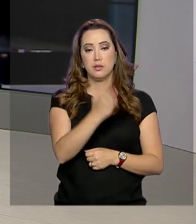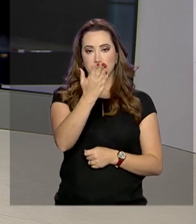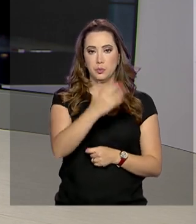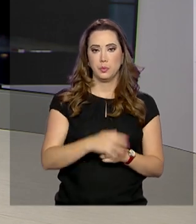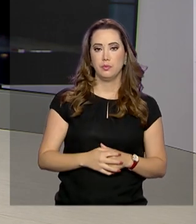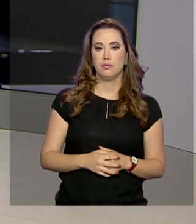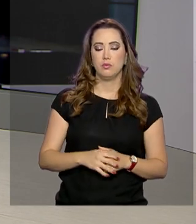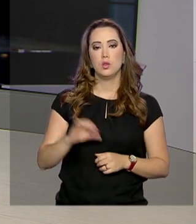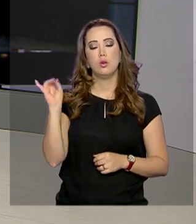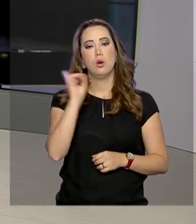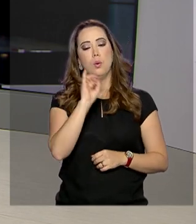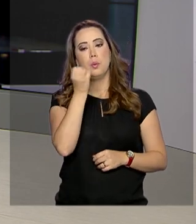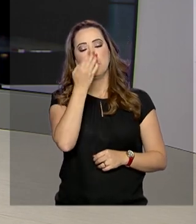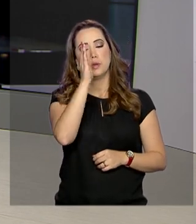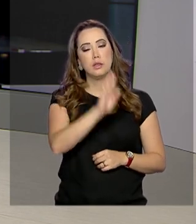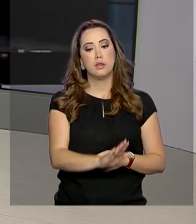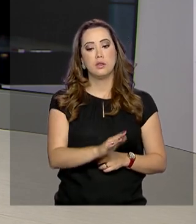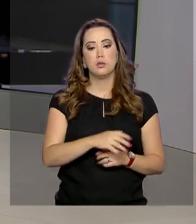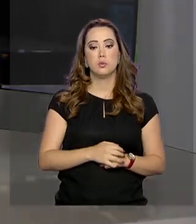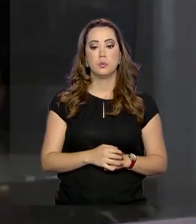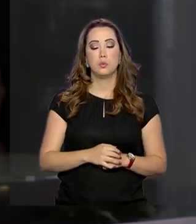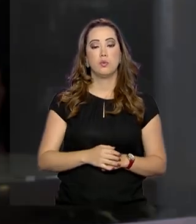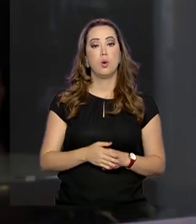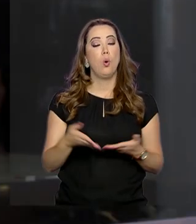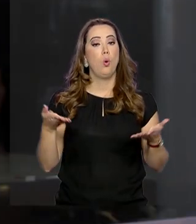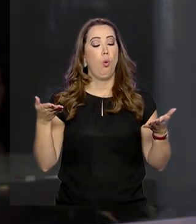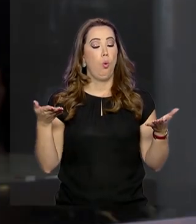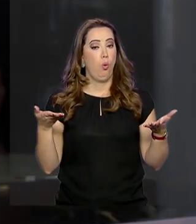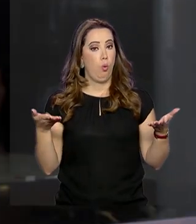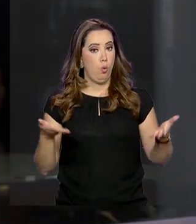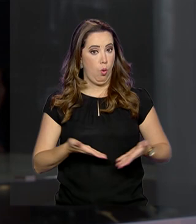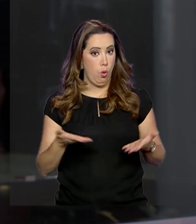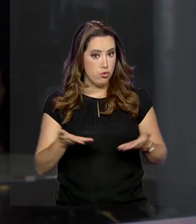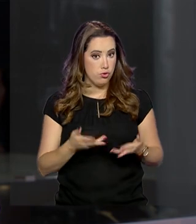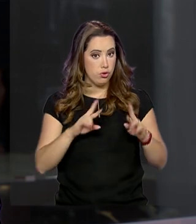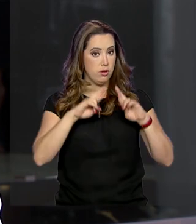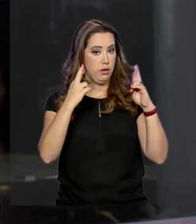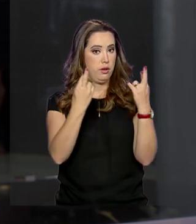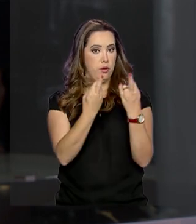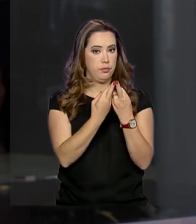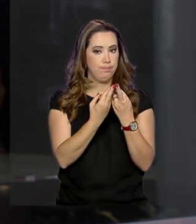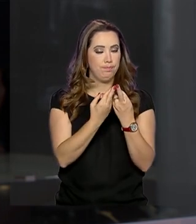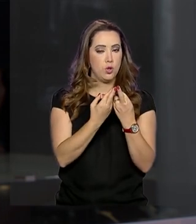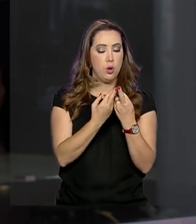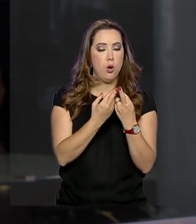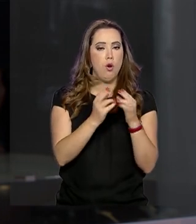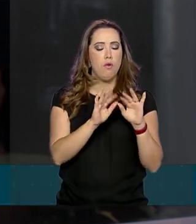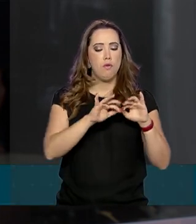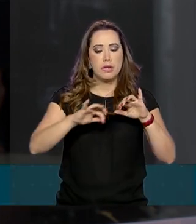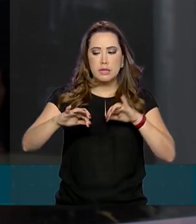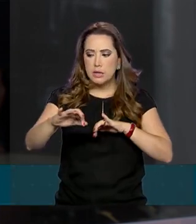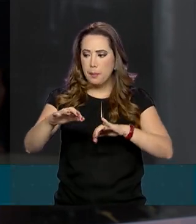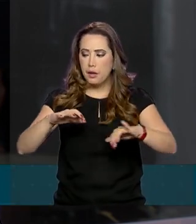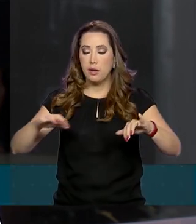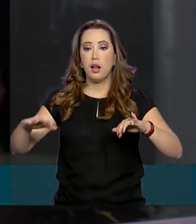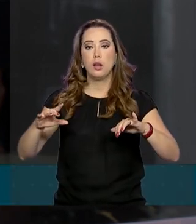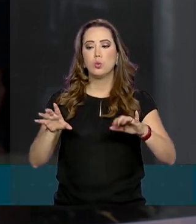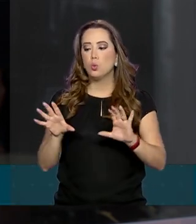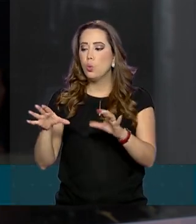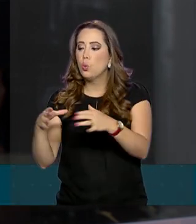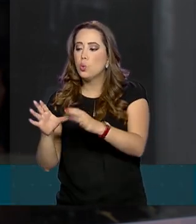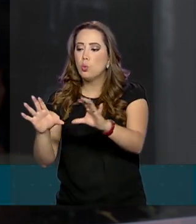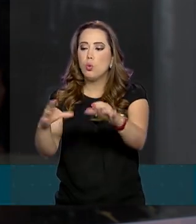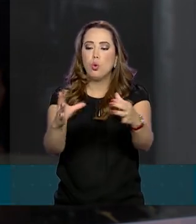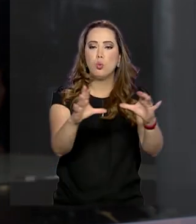Olá Roberto, boa tarde. Na reunião de hoje foi definido como cada área do governo vai tratar do